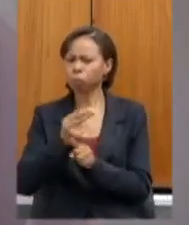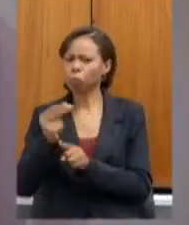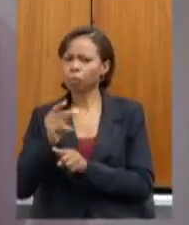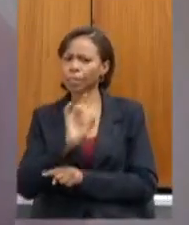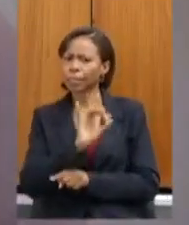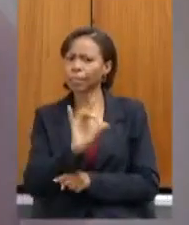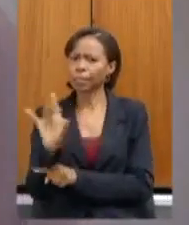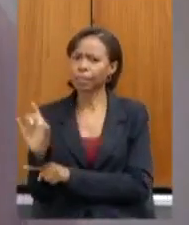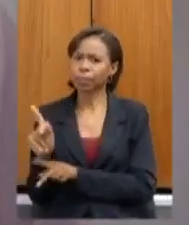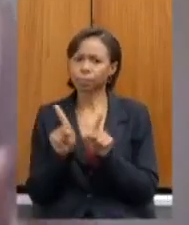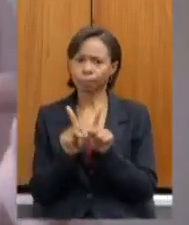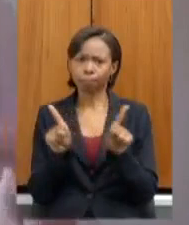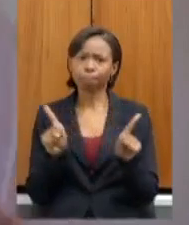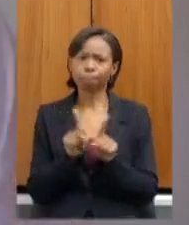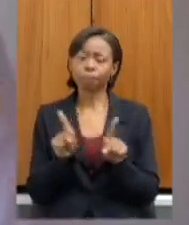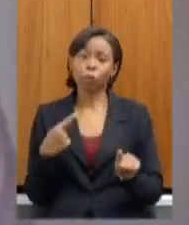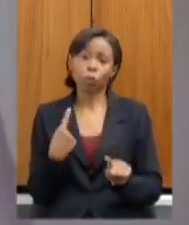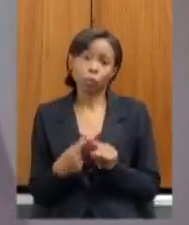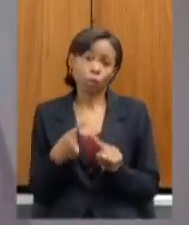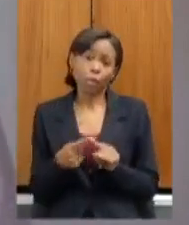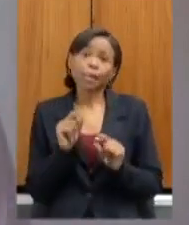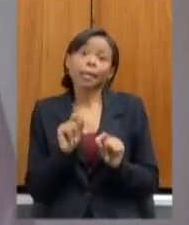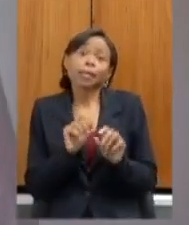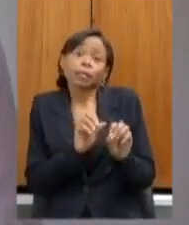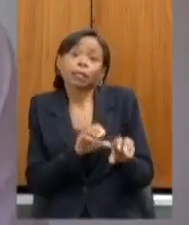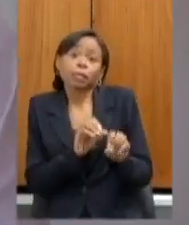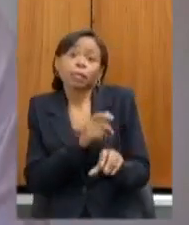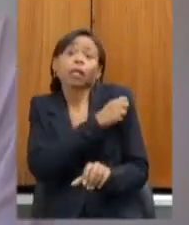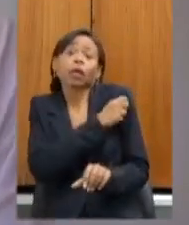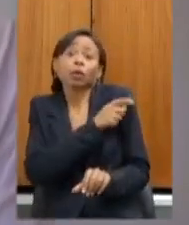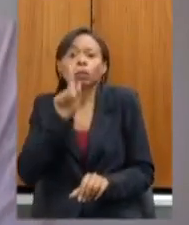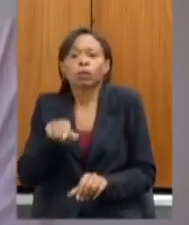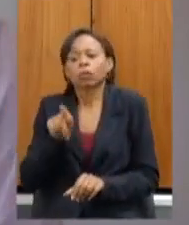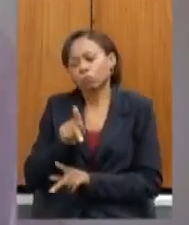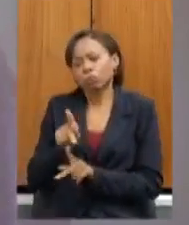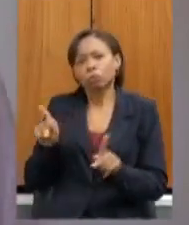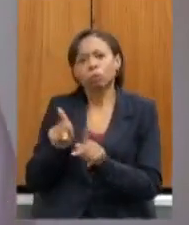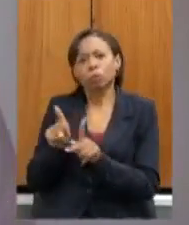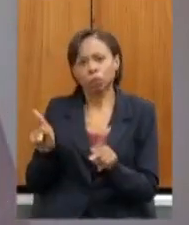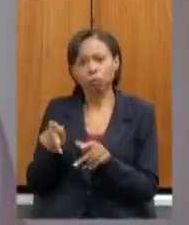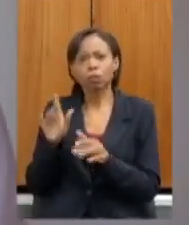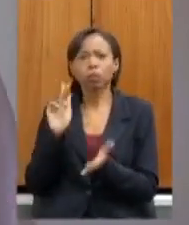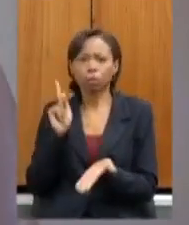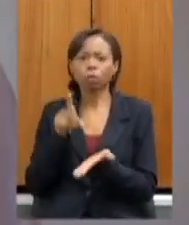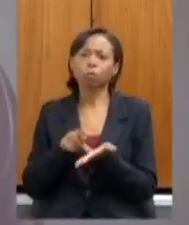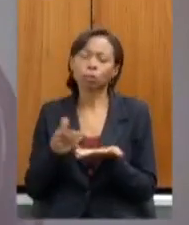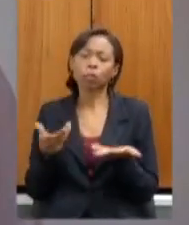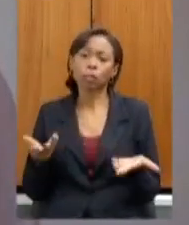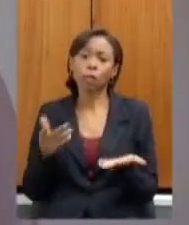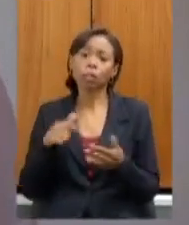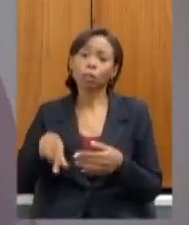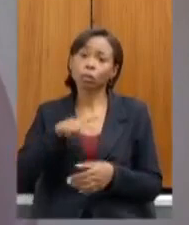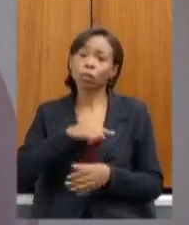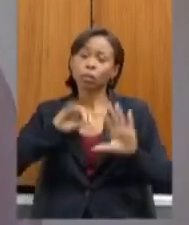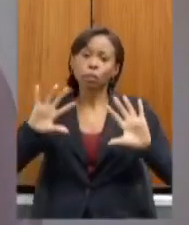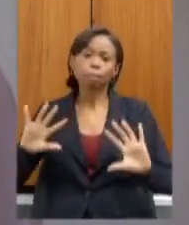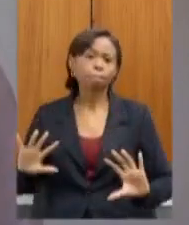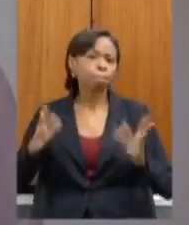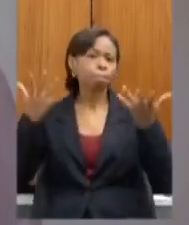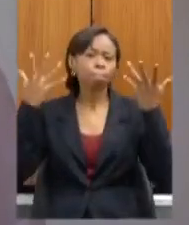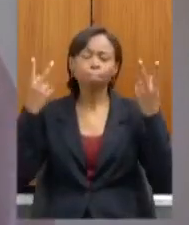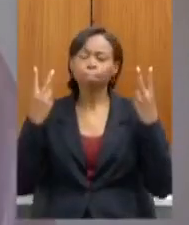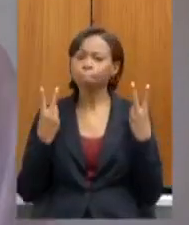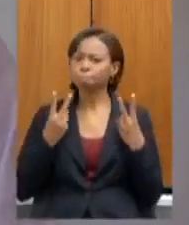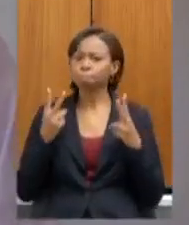rede afinal de contas quem ensina aluno é professor e comemorar a maior vitória as maiores